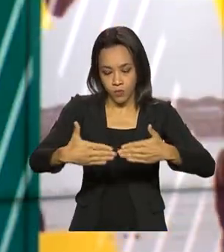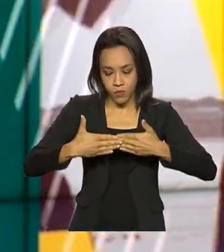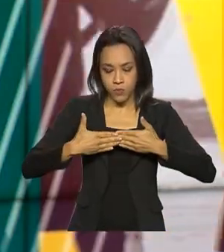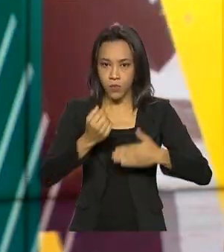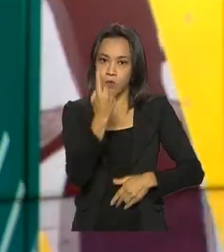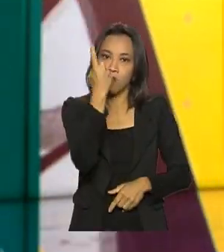tarde.